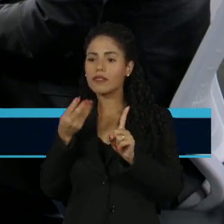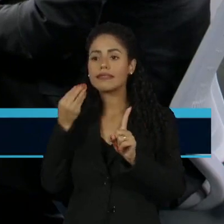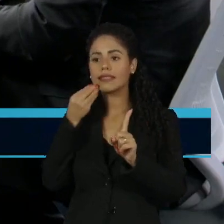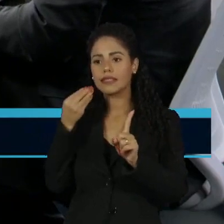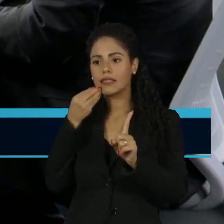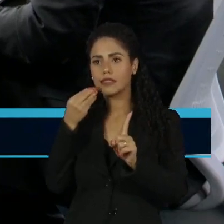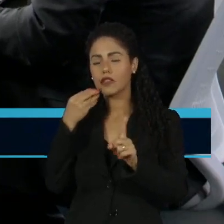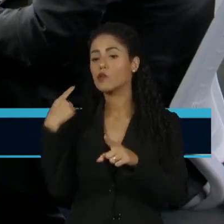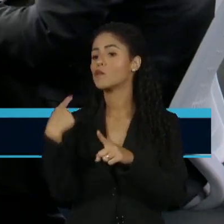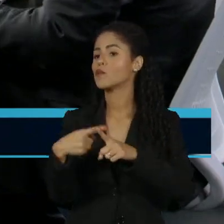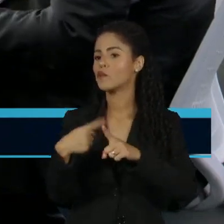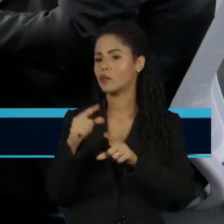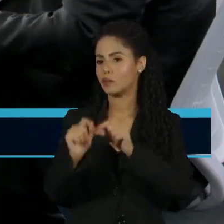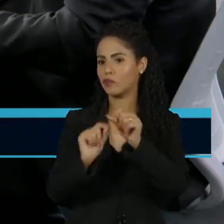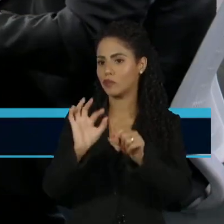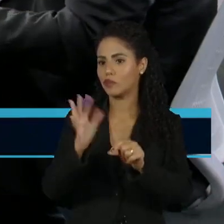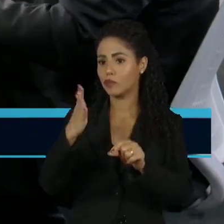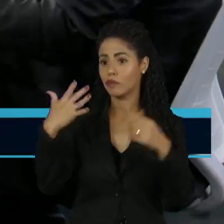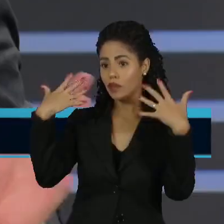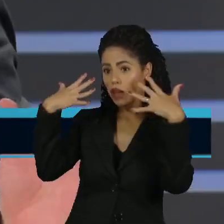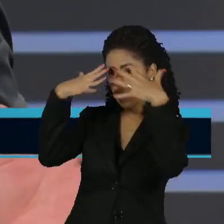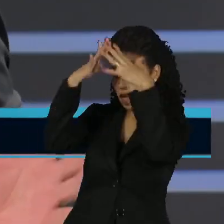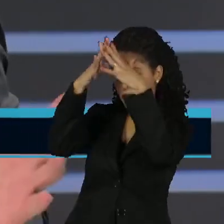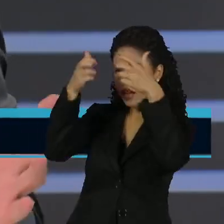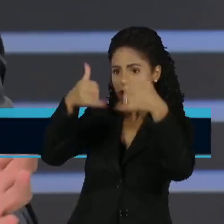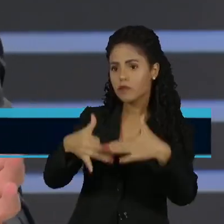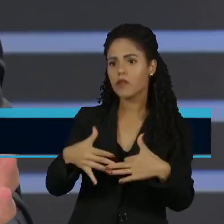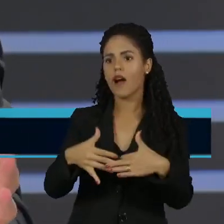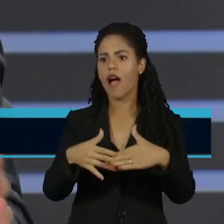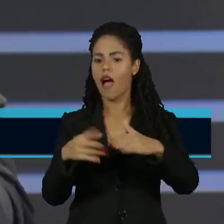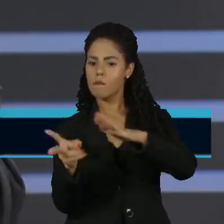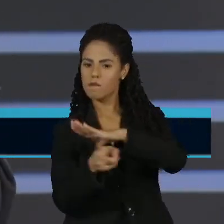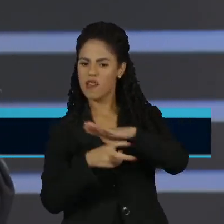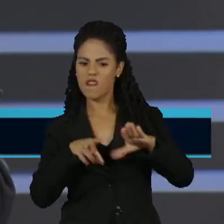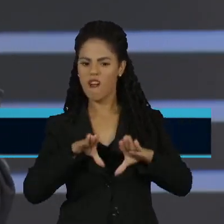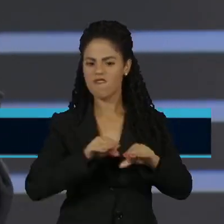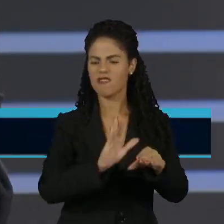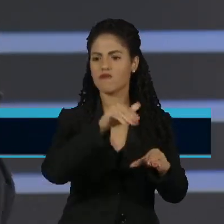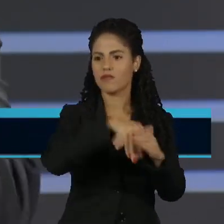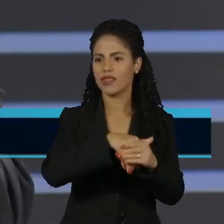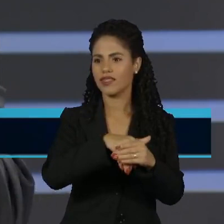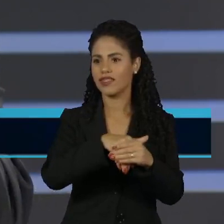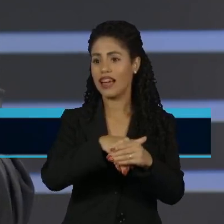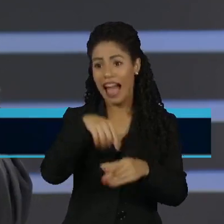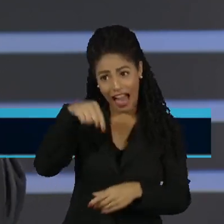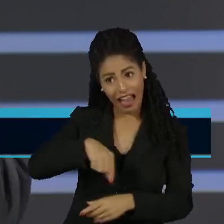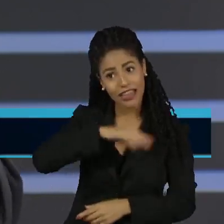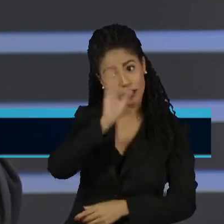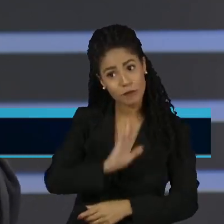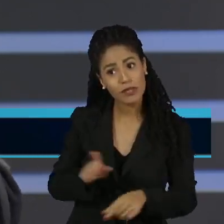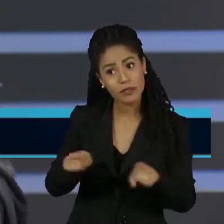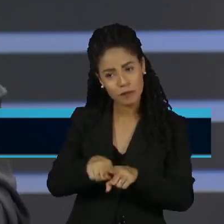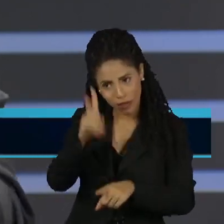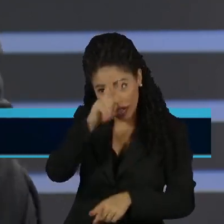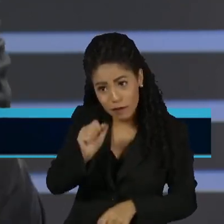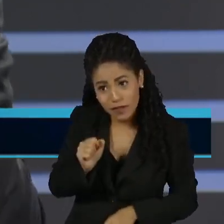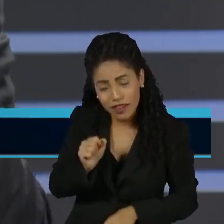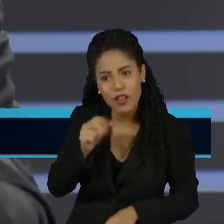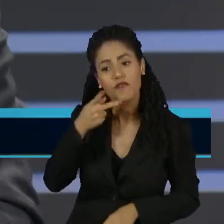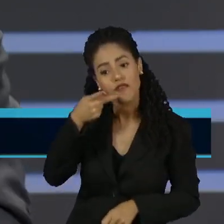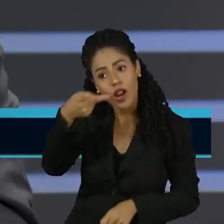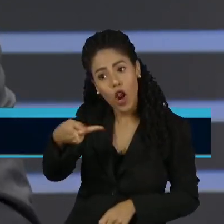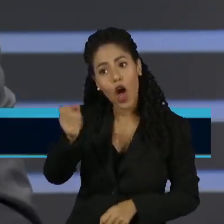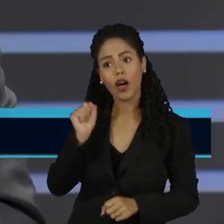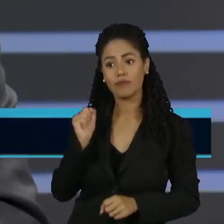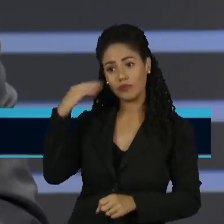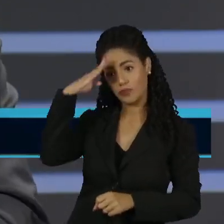É porque é o seguinte, o próprio Milley falou, não, foi fraudado o primeiro turno, e a gente já ouviu isso, não ouviu? Aqui, né? Aqui no Brasil, o